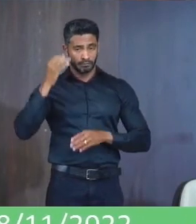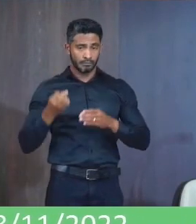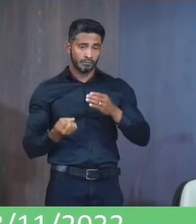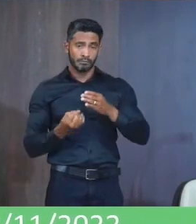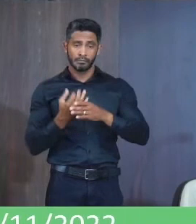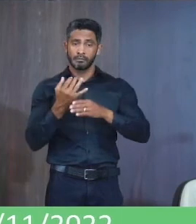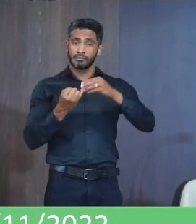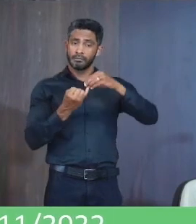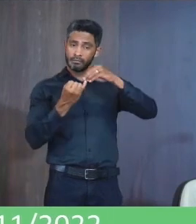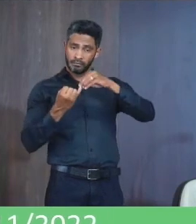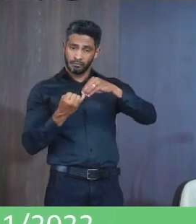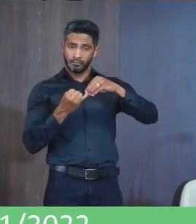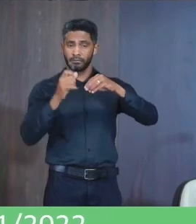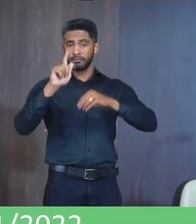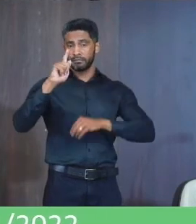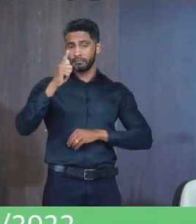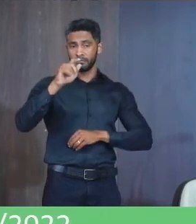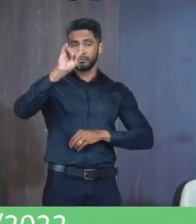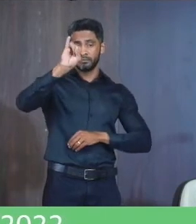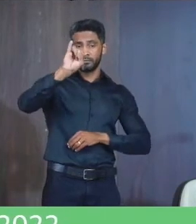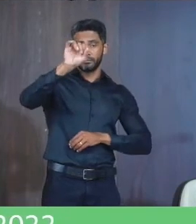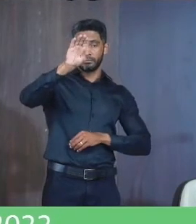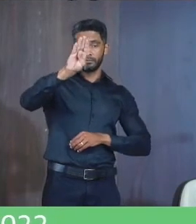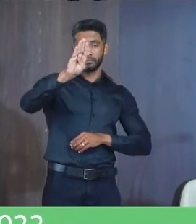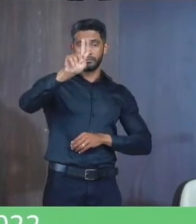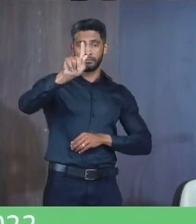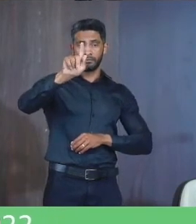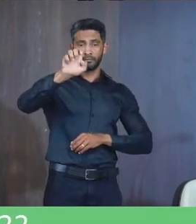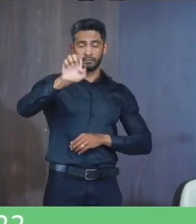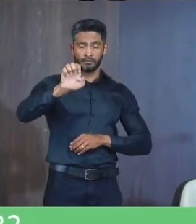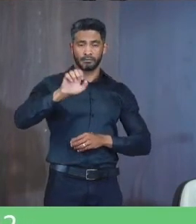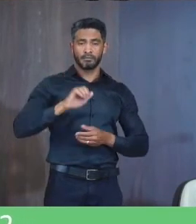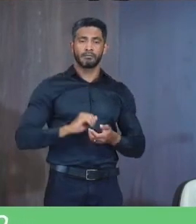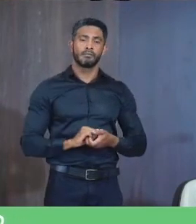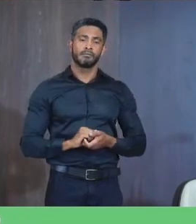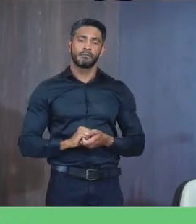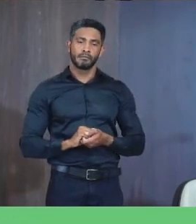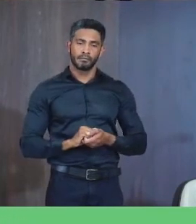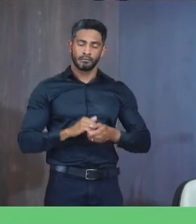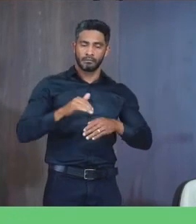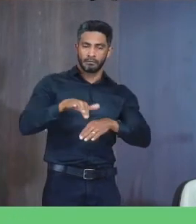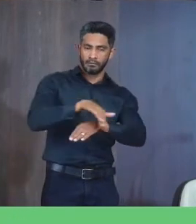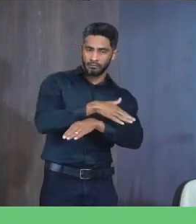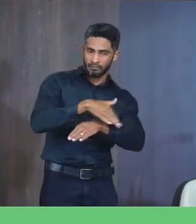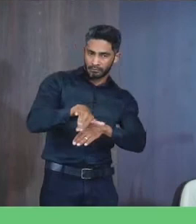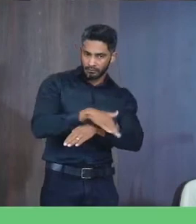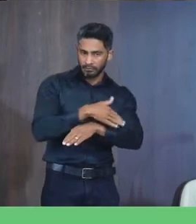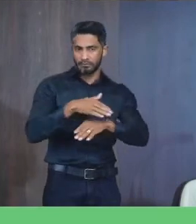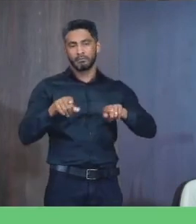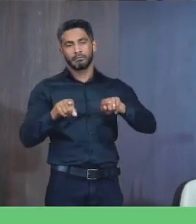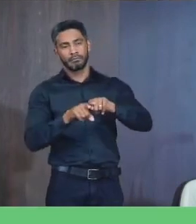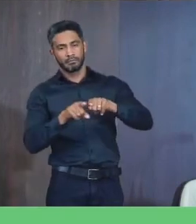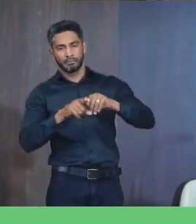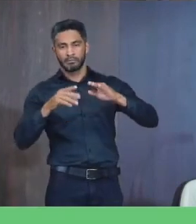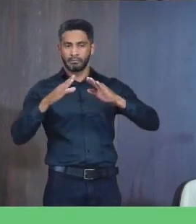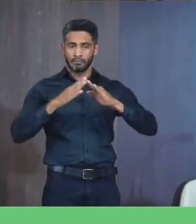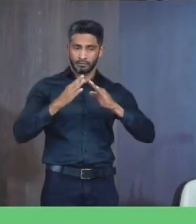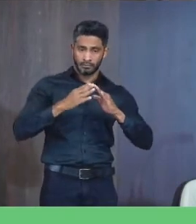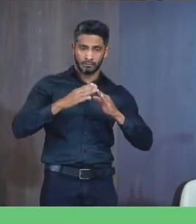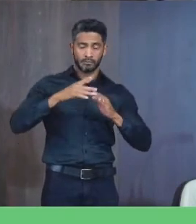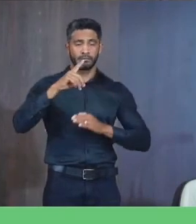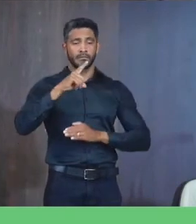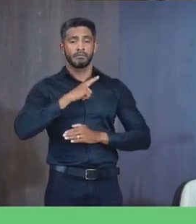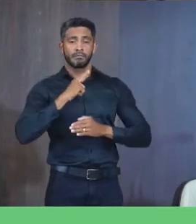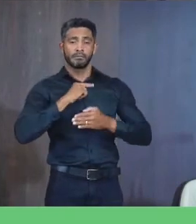Brasileiro De Geografia Estatística IBGE As IAS E alogradouros Oferecerem Condições